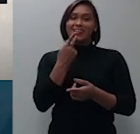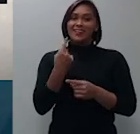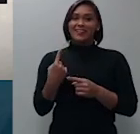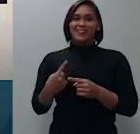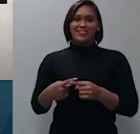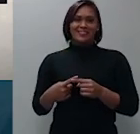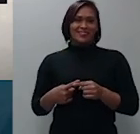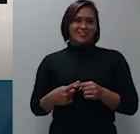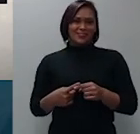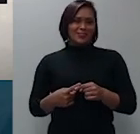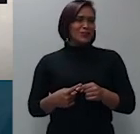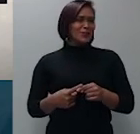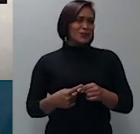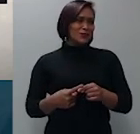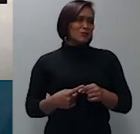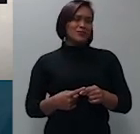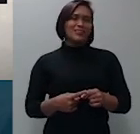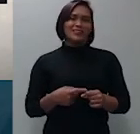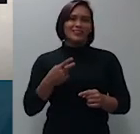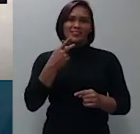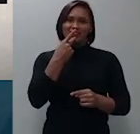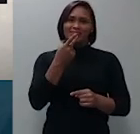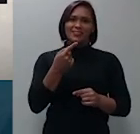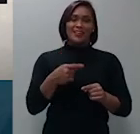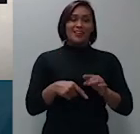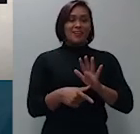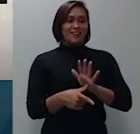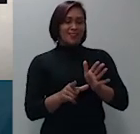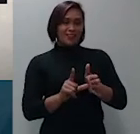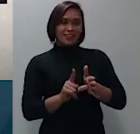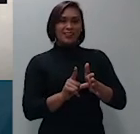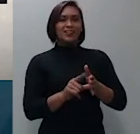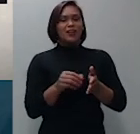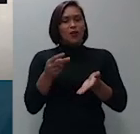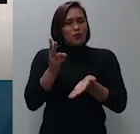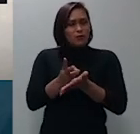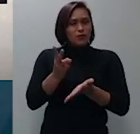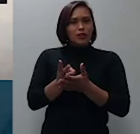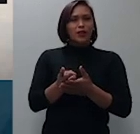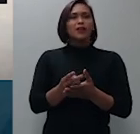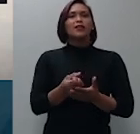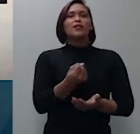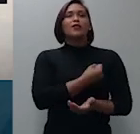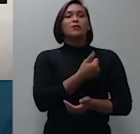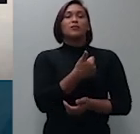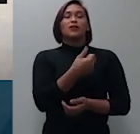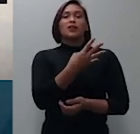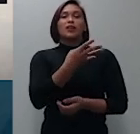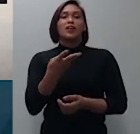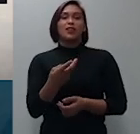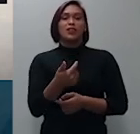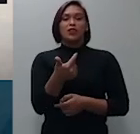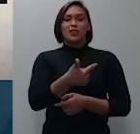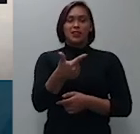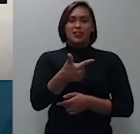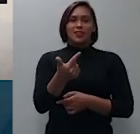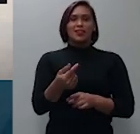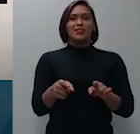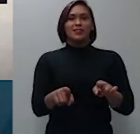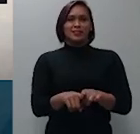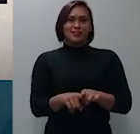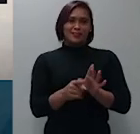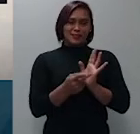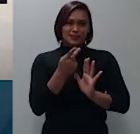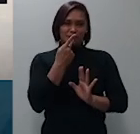encontro do entendimento sedimentado no âmbito da Corte Especial, segundo o qual a circunstância da dívida não ter sido